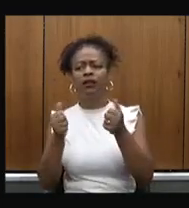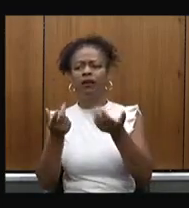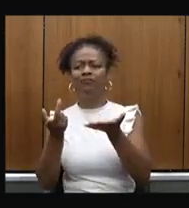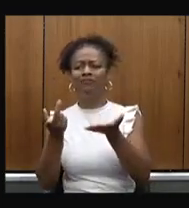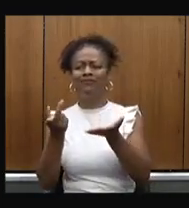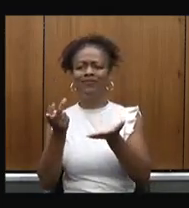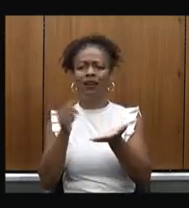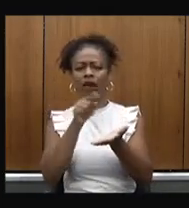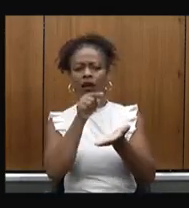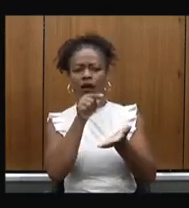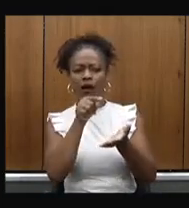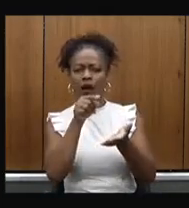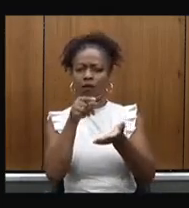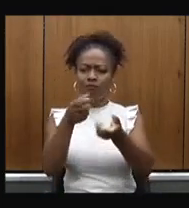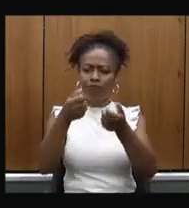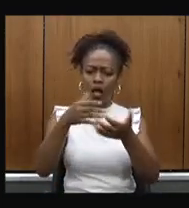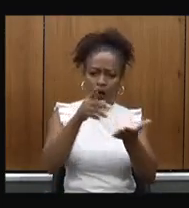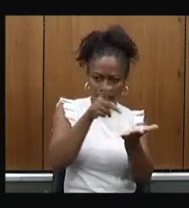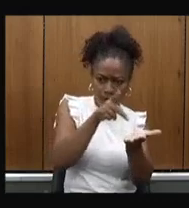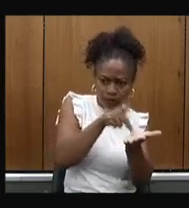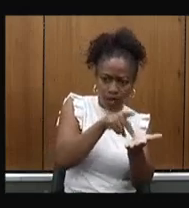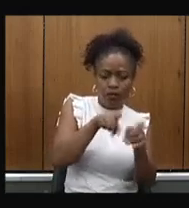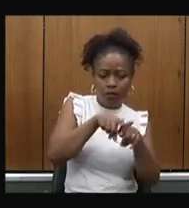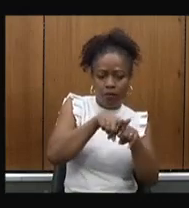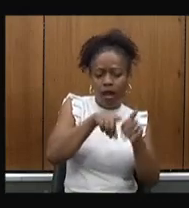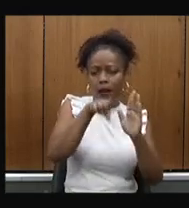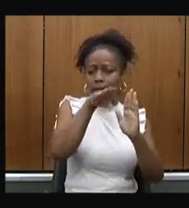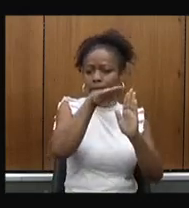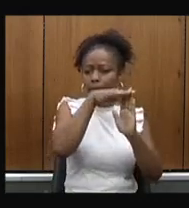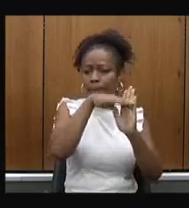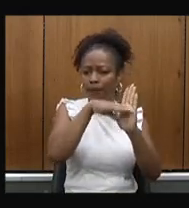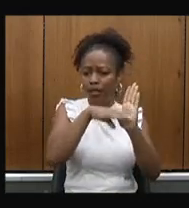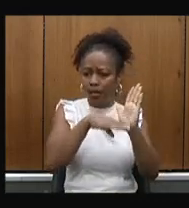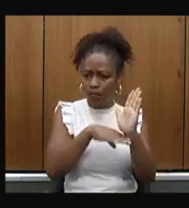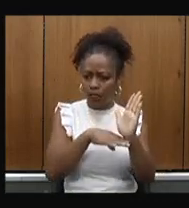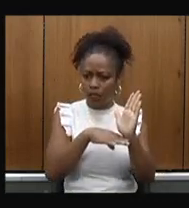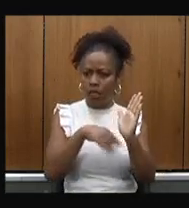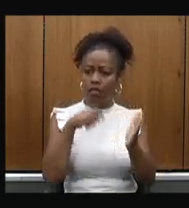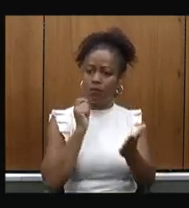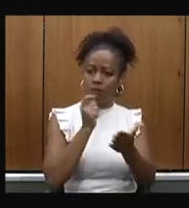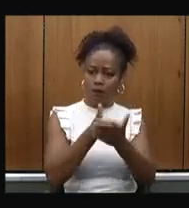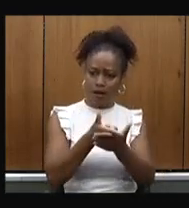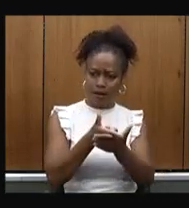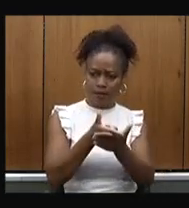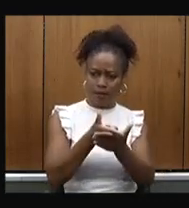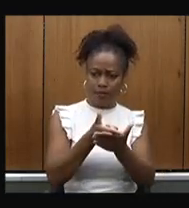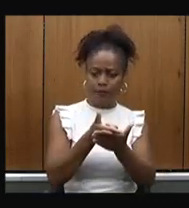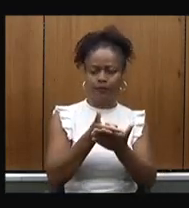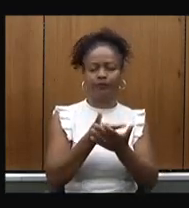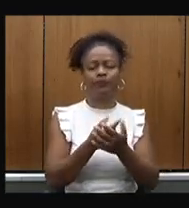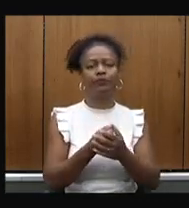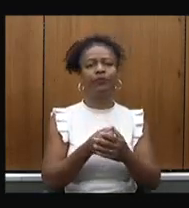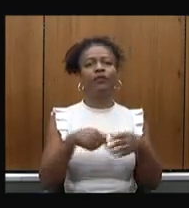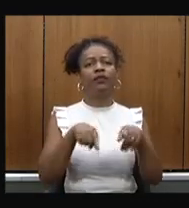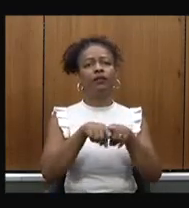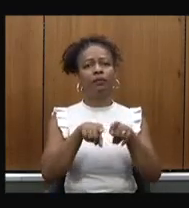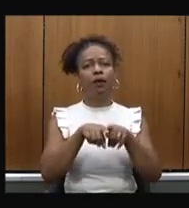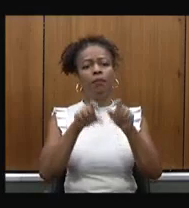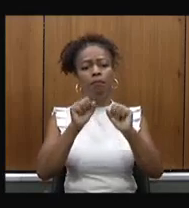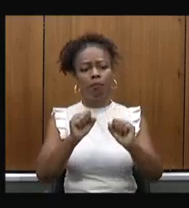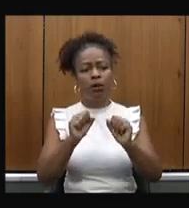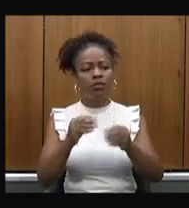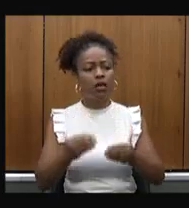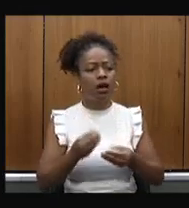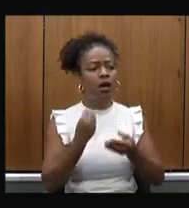vossa excelência uma planilha de pagamentos da AGF. Vou fazer isso via requerimento também que possa ser encaminhado à